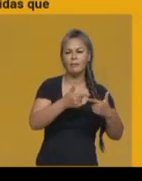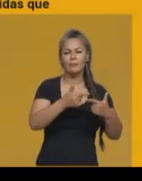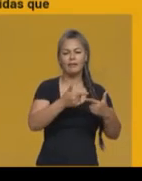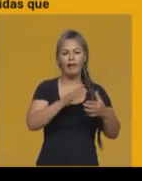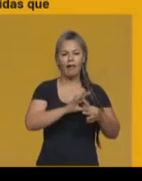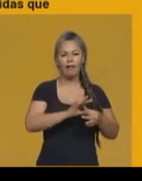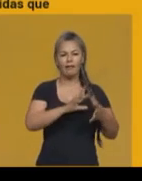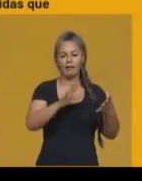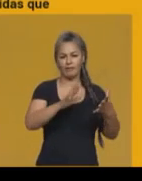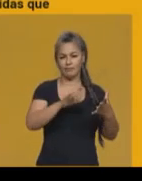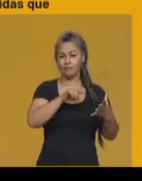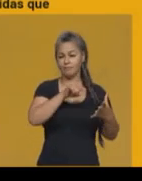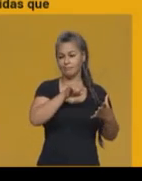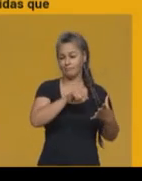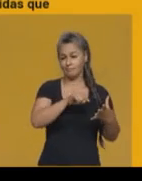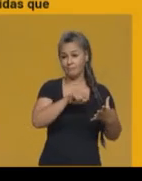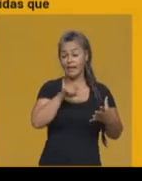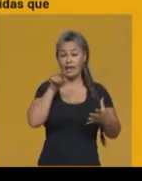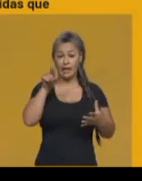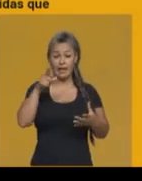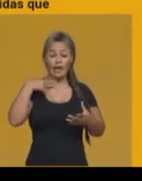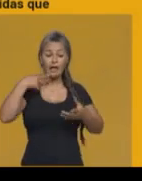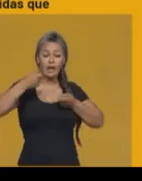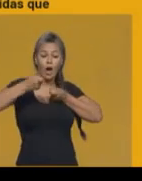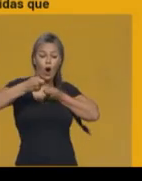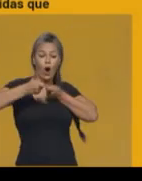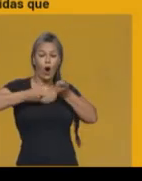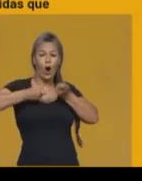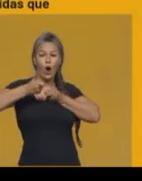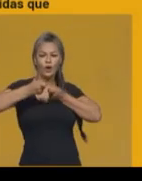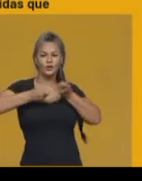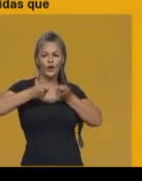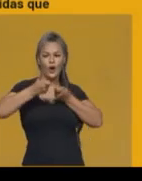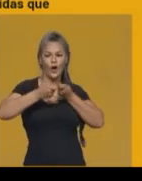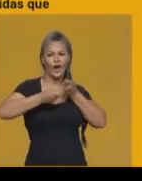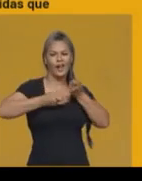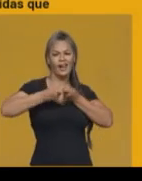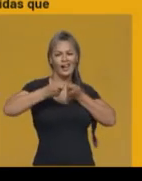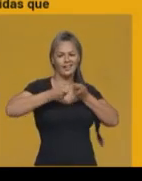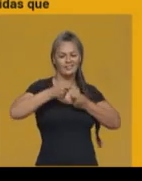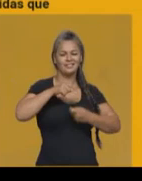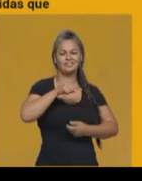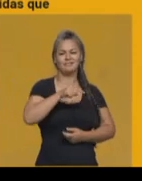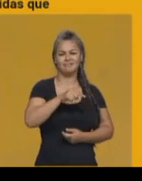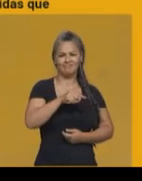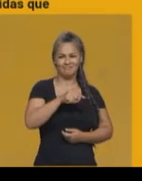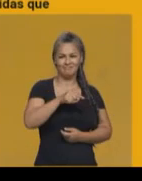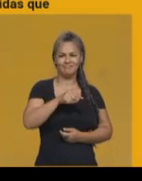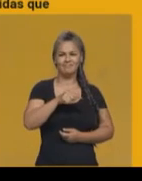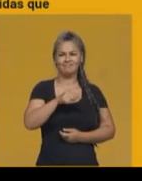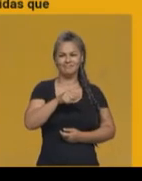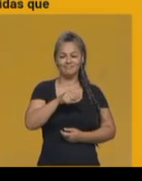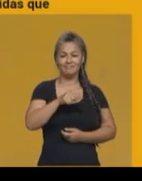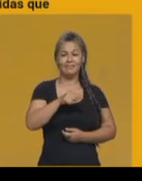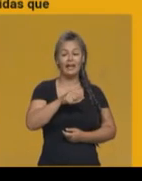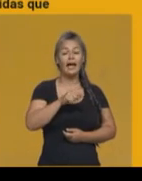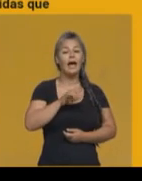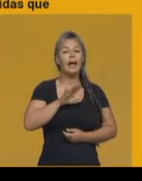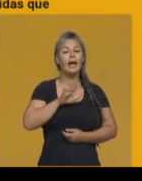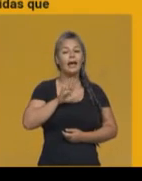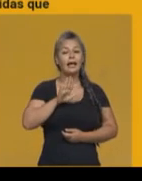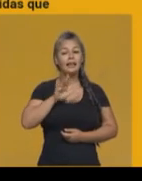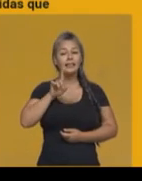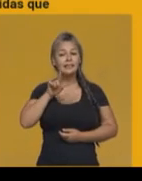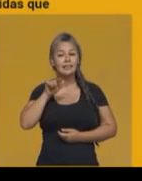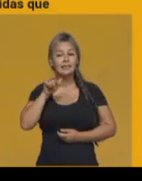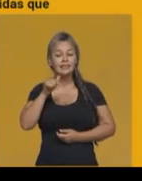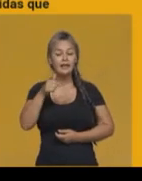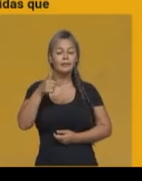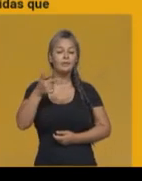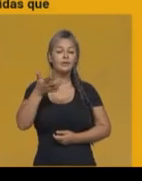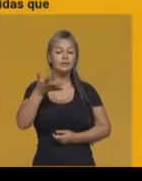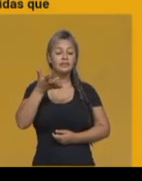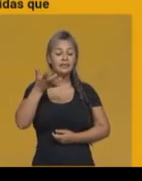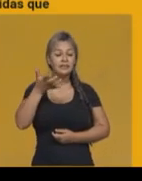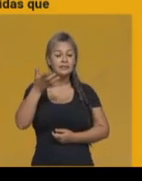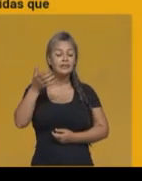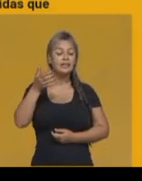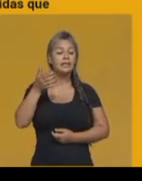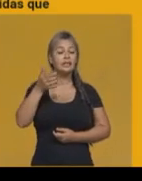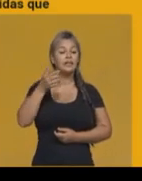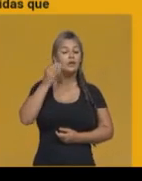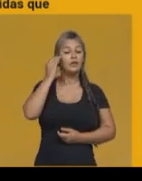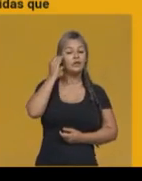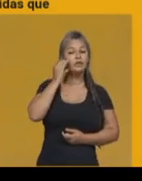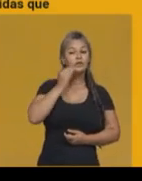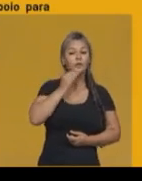à condição de colônia. Depois, passaram a exigir sua volta para Portugal.